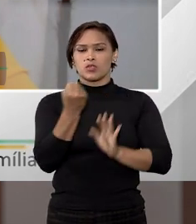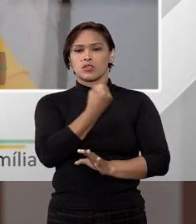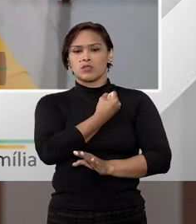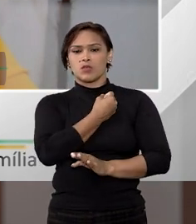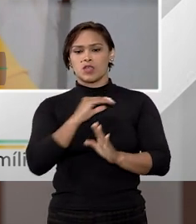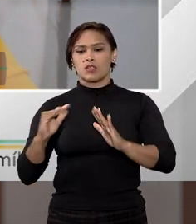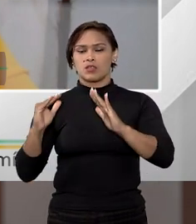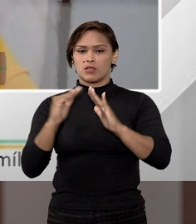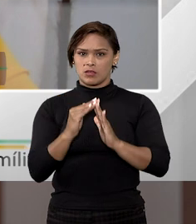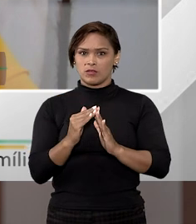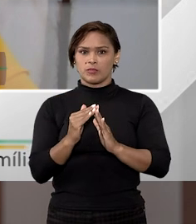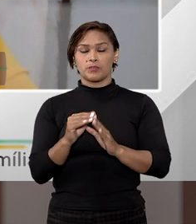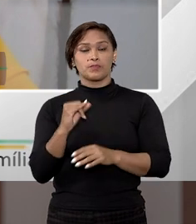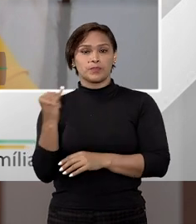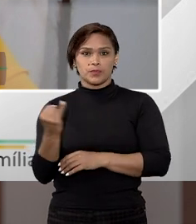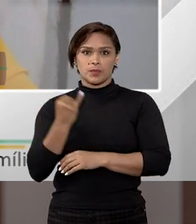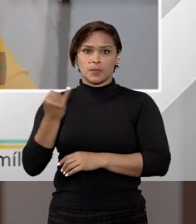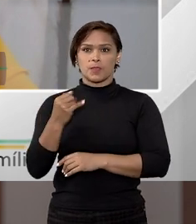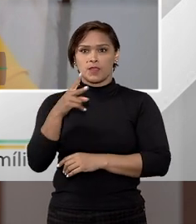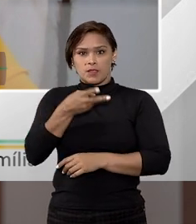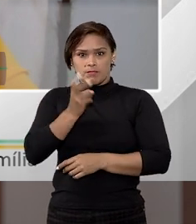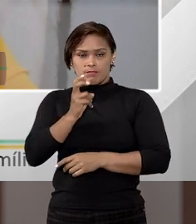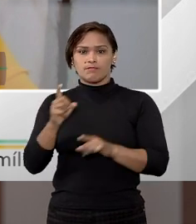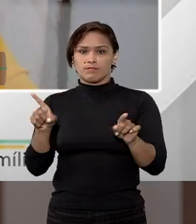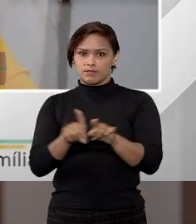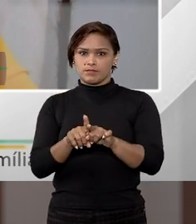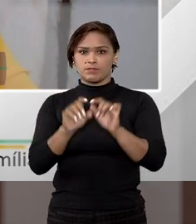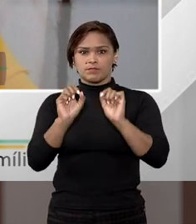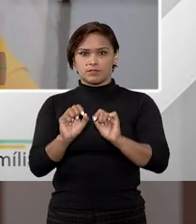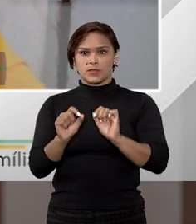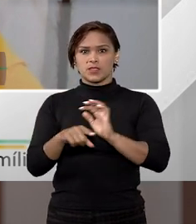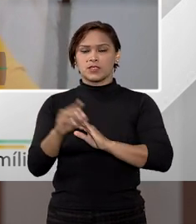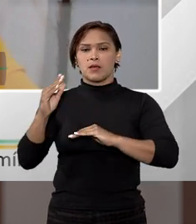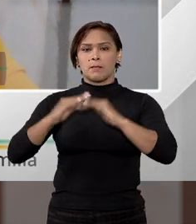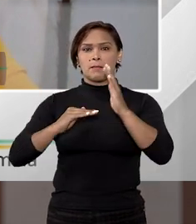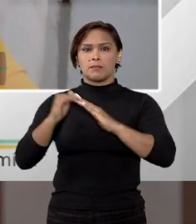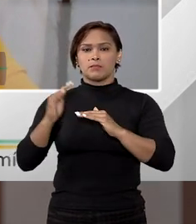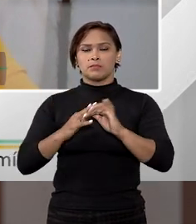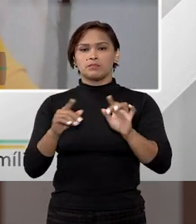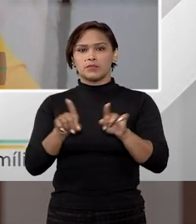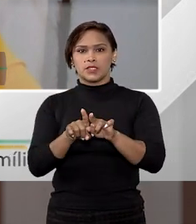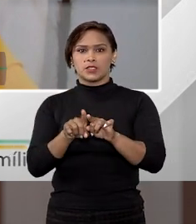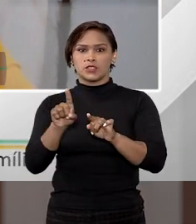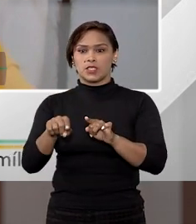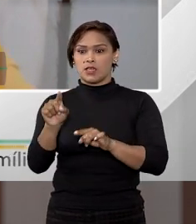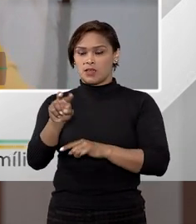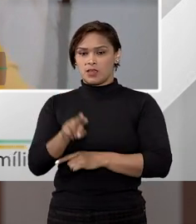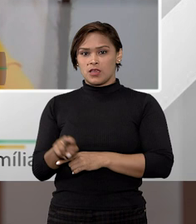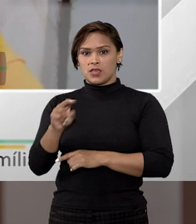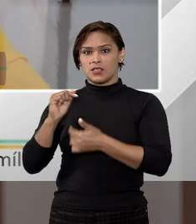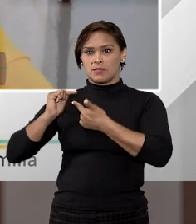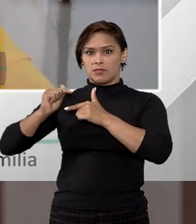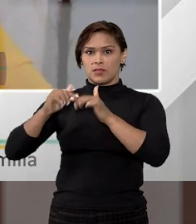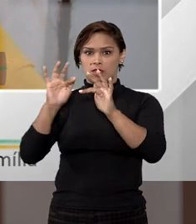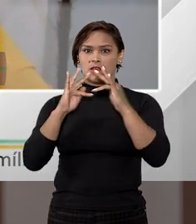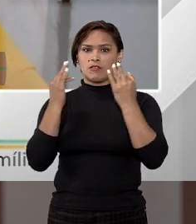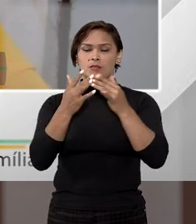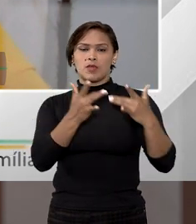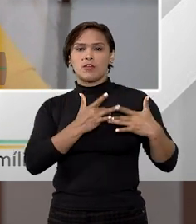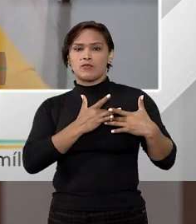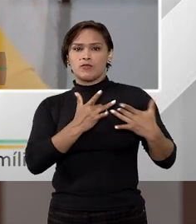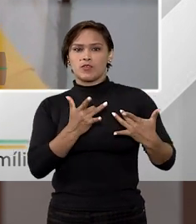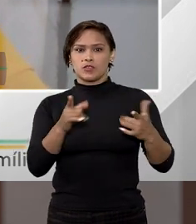deste imóvel. É importante considerar também, na prática, portanto, esse bem de família